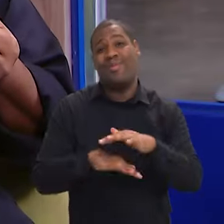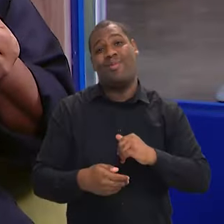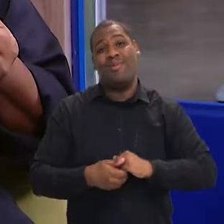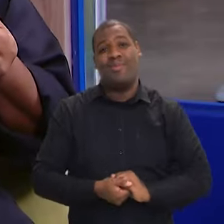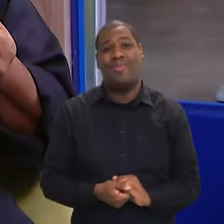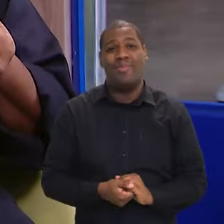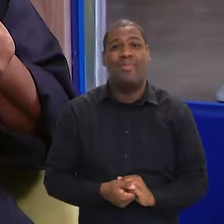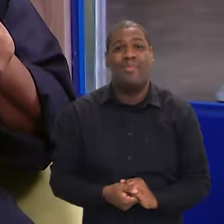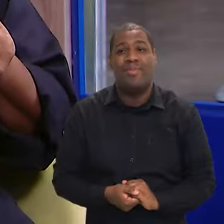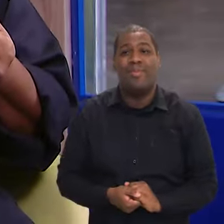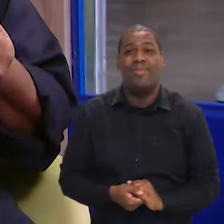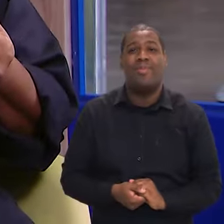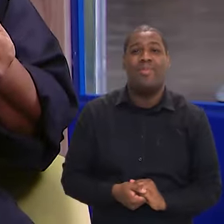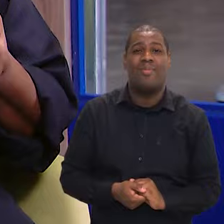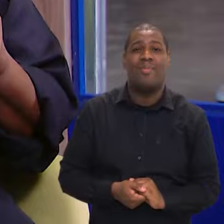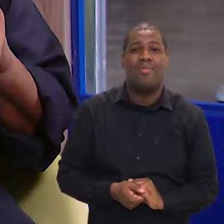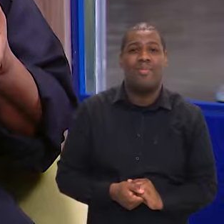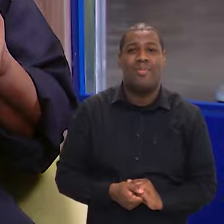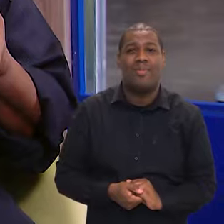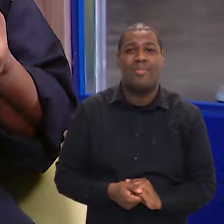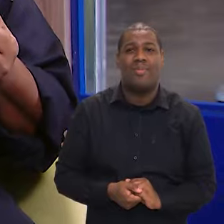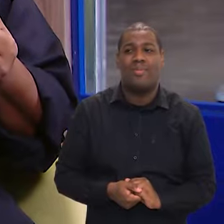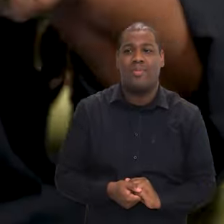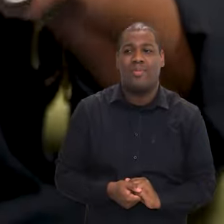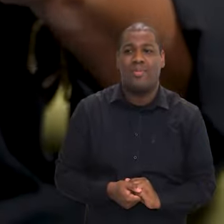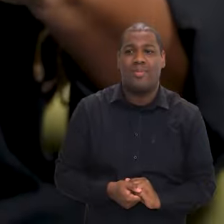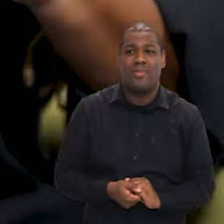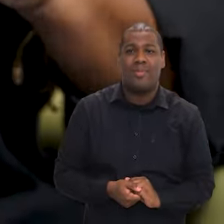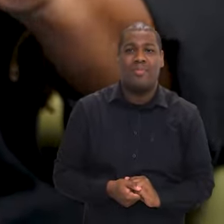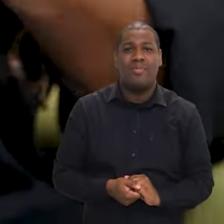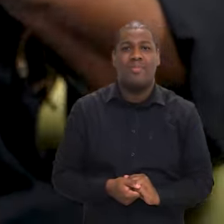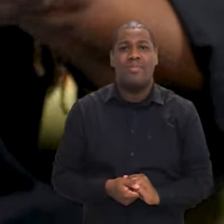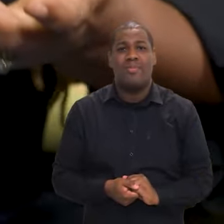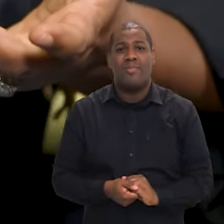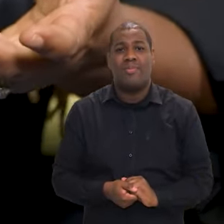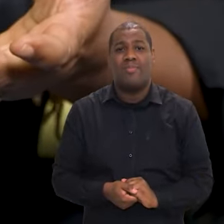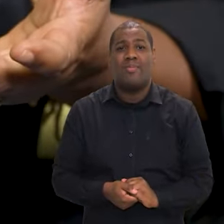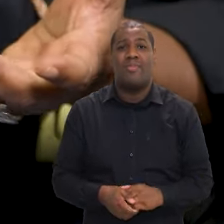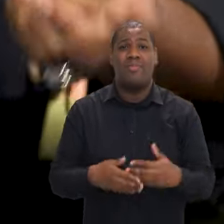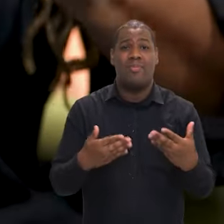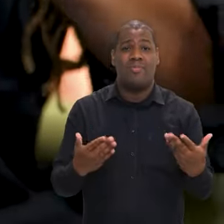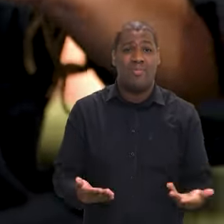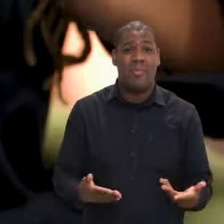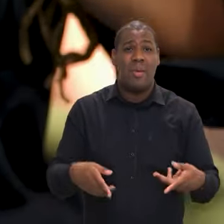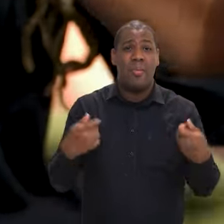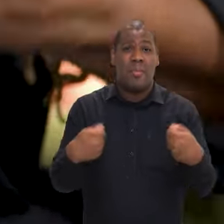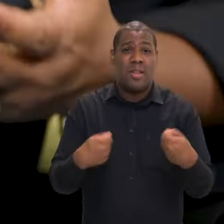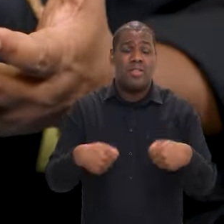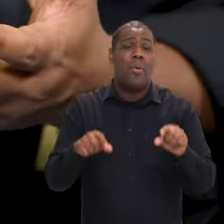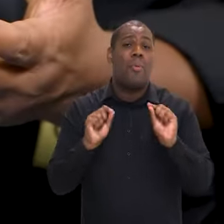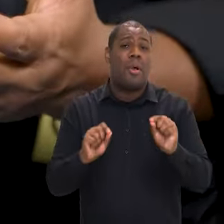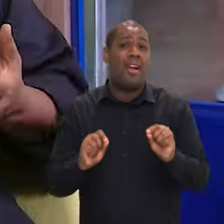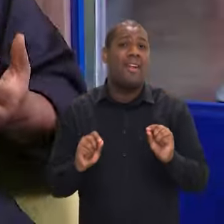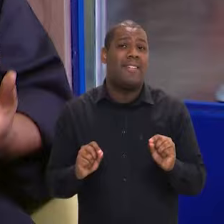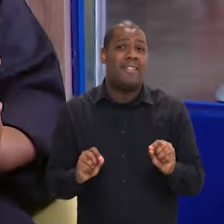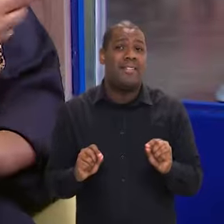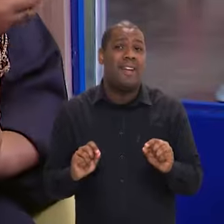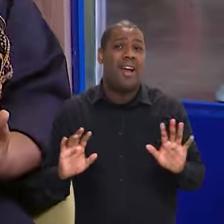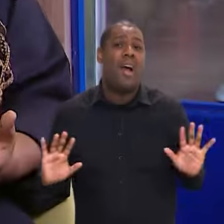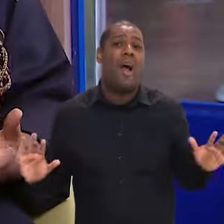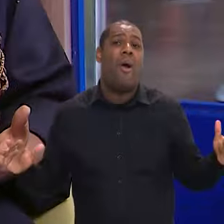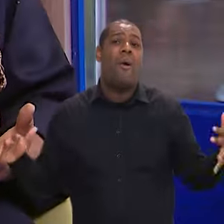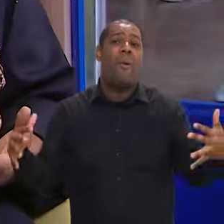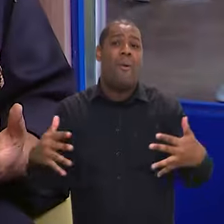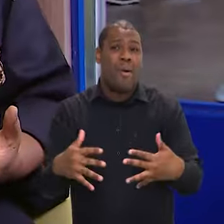Nós estamos com a política aqui de nacionalização, que o pessoal lê descentralização, nós não estamos descentralizando nada, nós